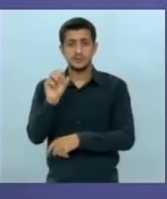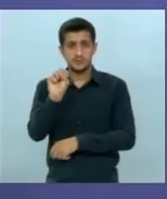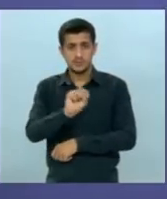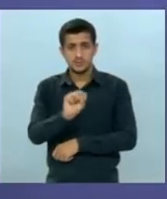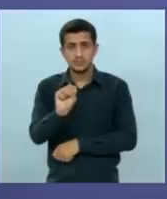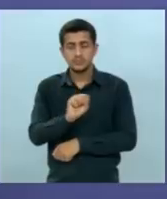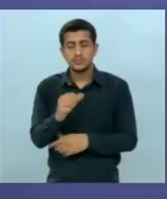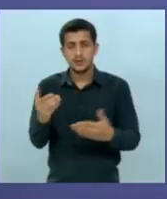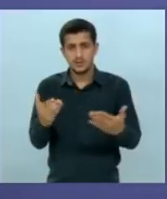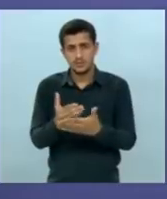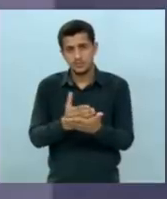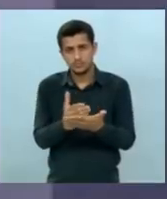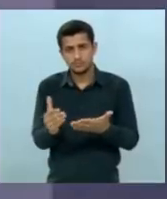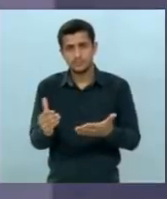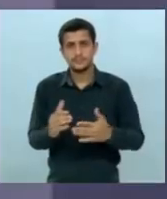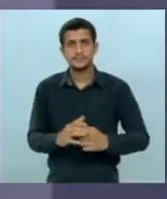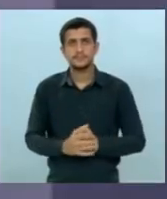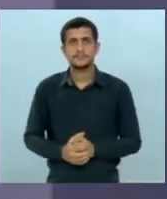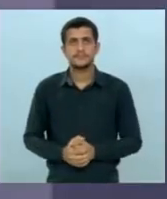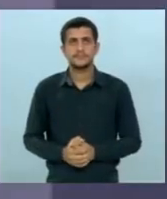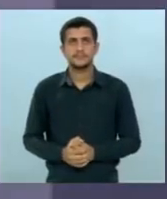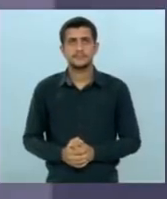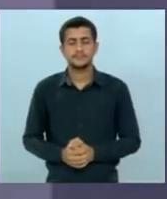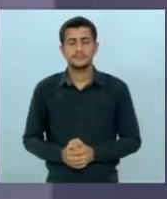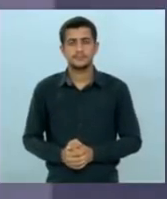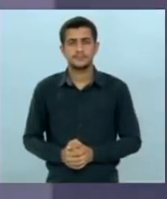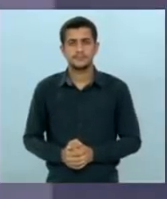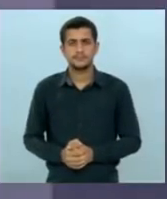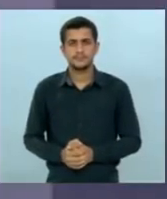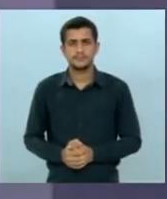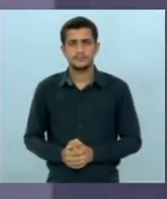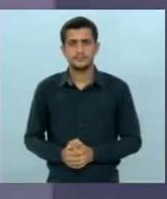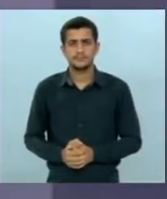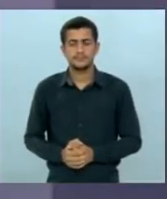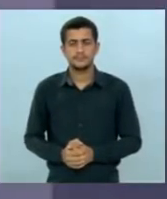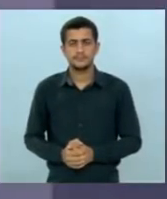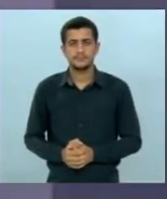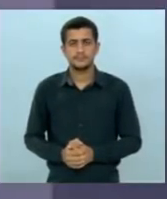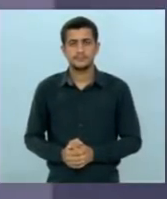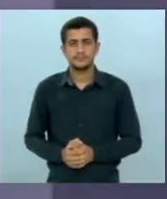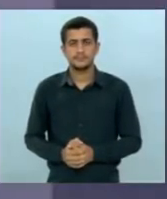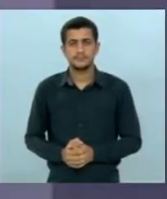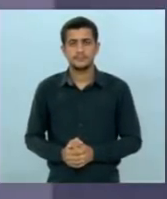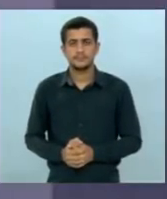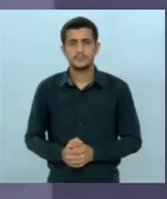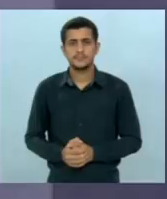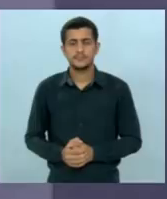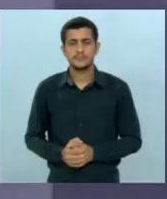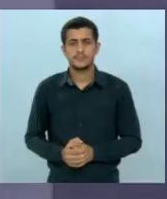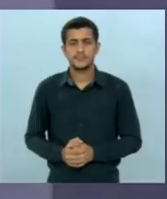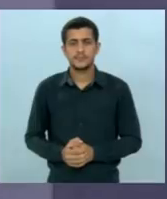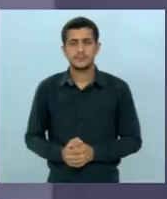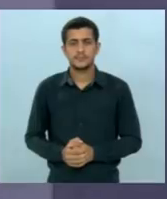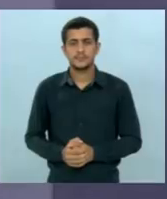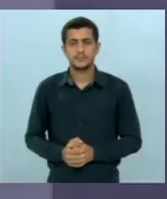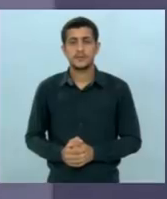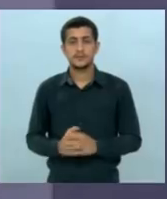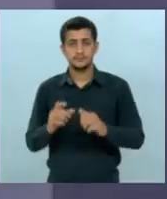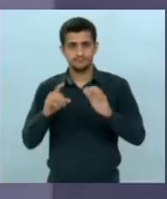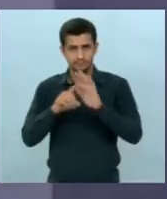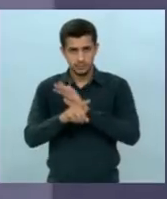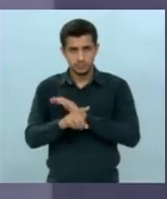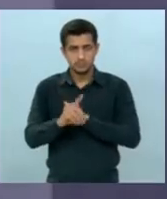segundos a contar a partir de agora a pergunta a Zambuja é